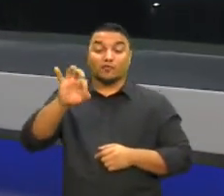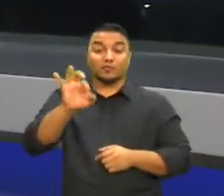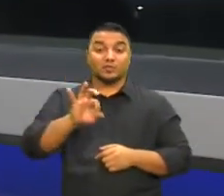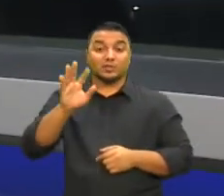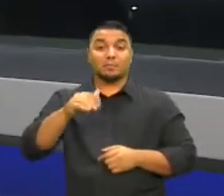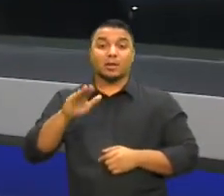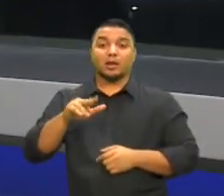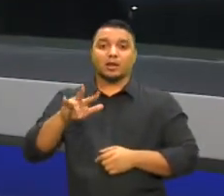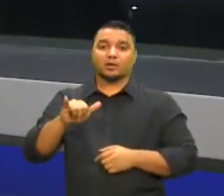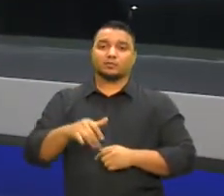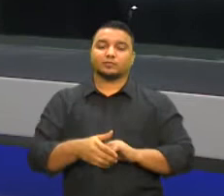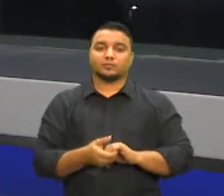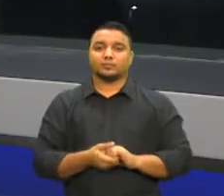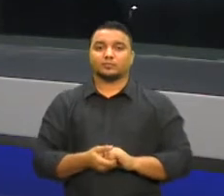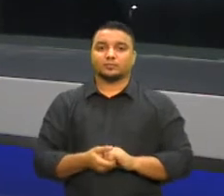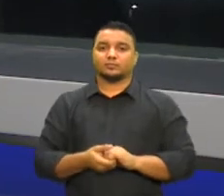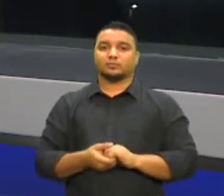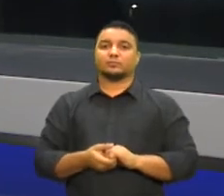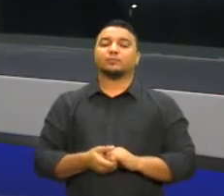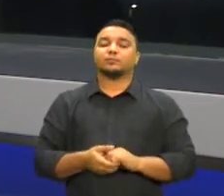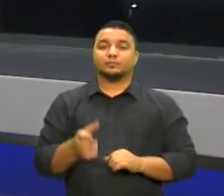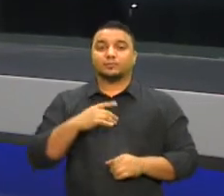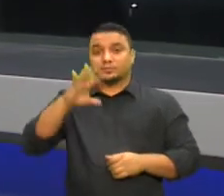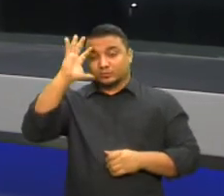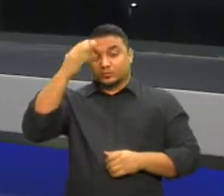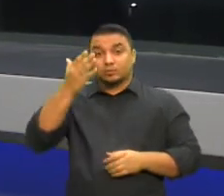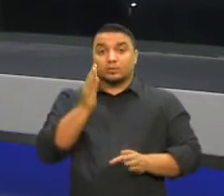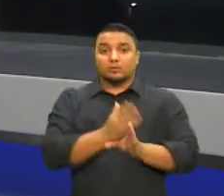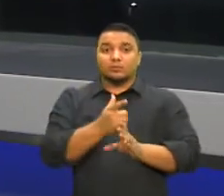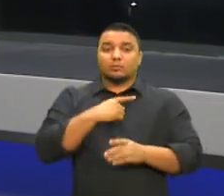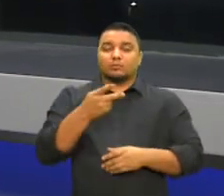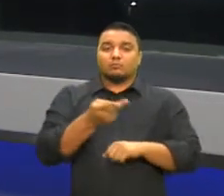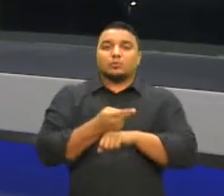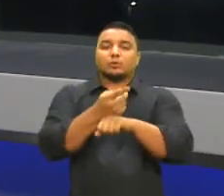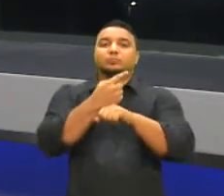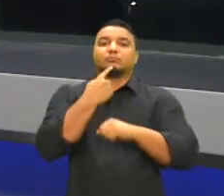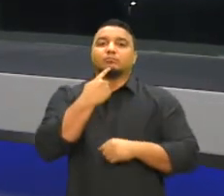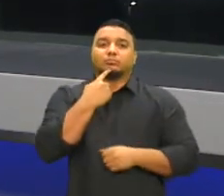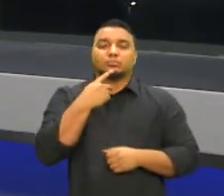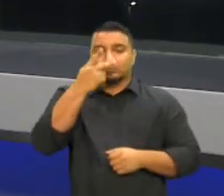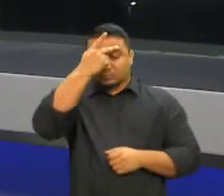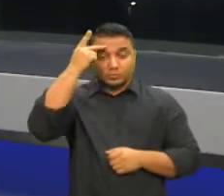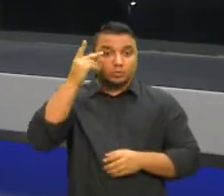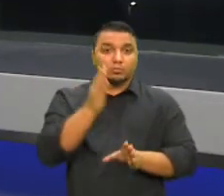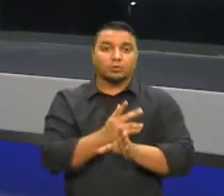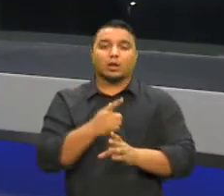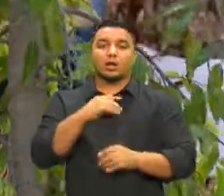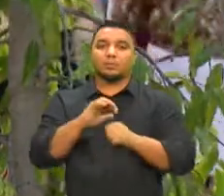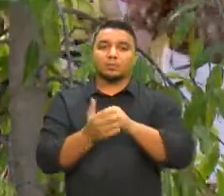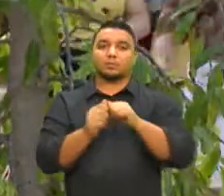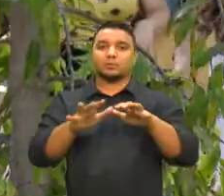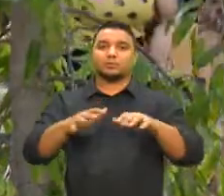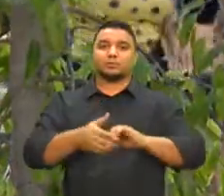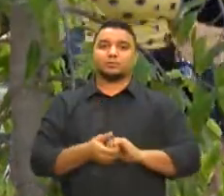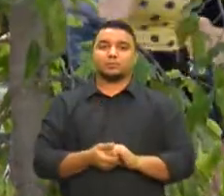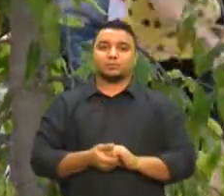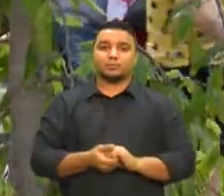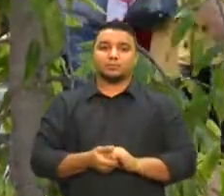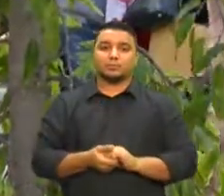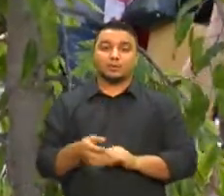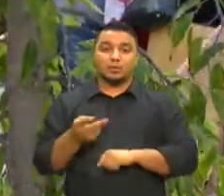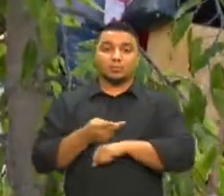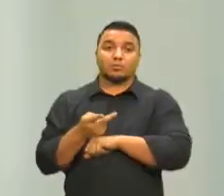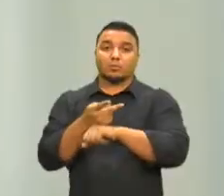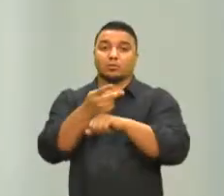mais baratos. A decisão é baseada na baixa procura dos clientes por causa da pandemia. A procura por